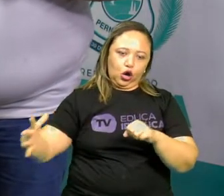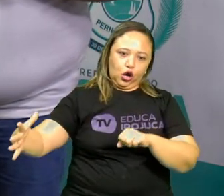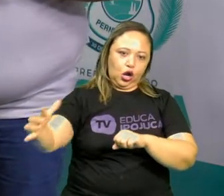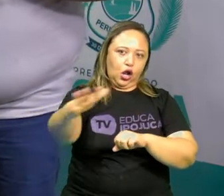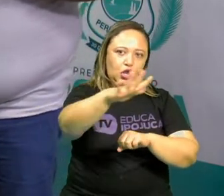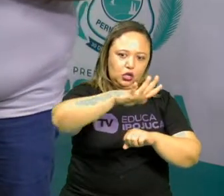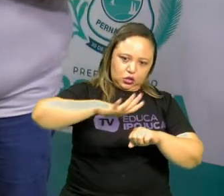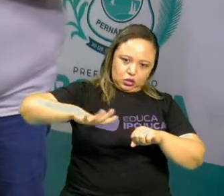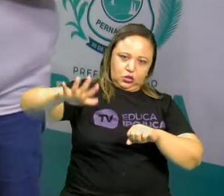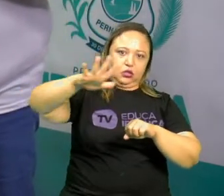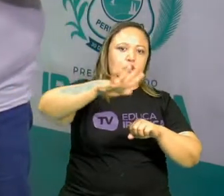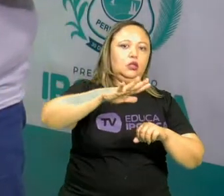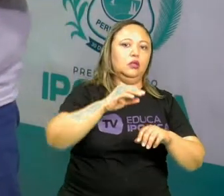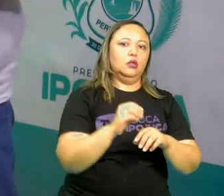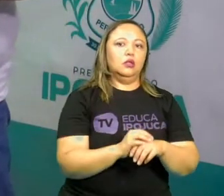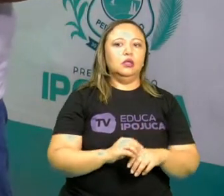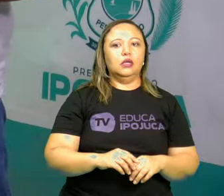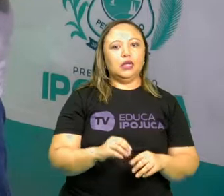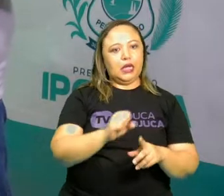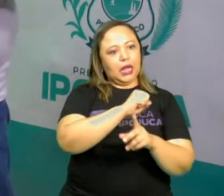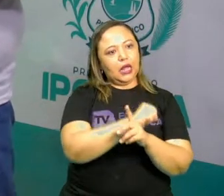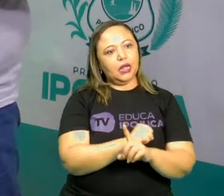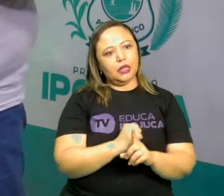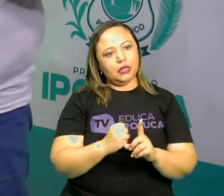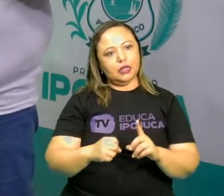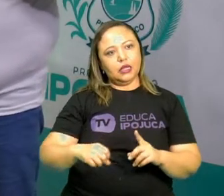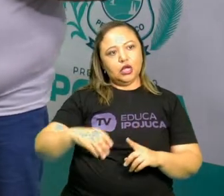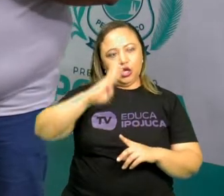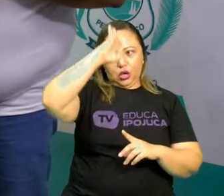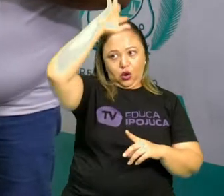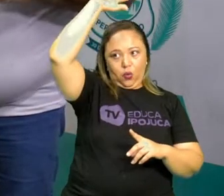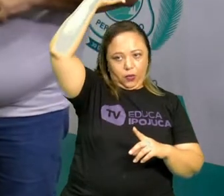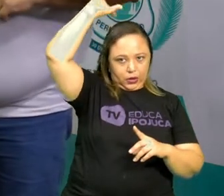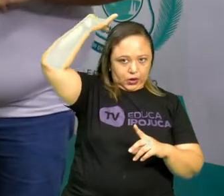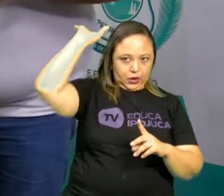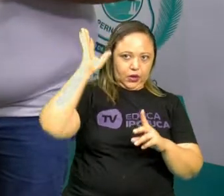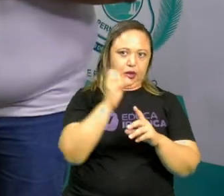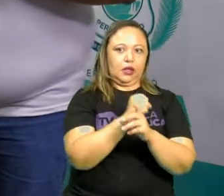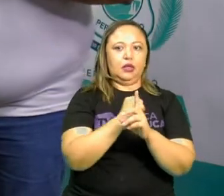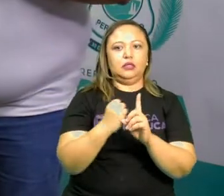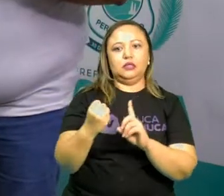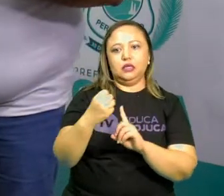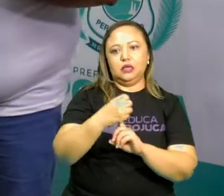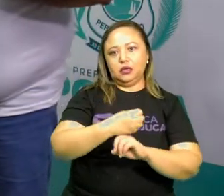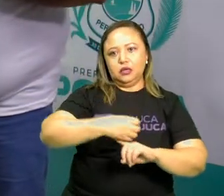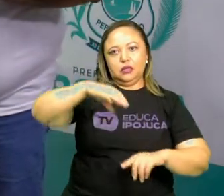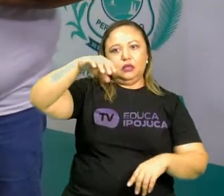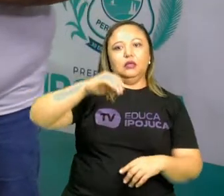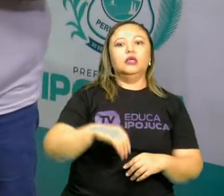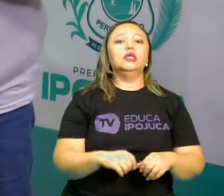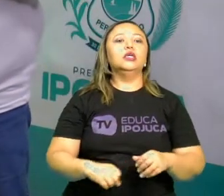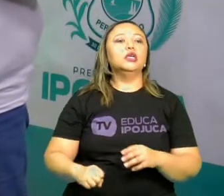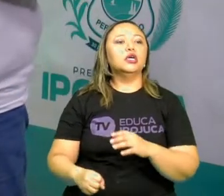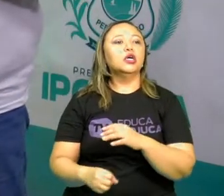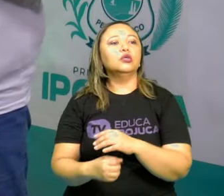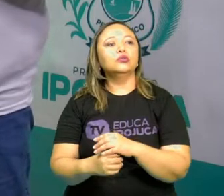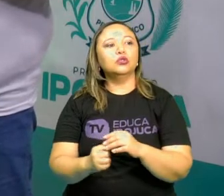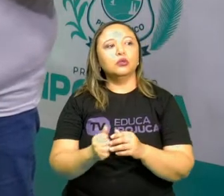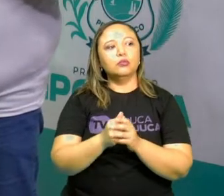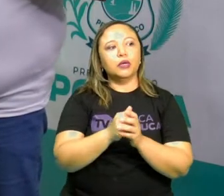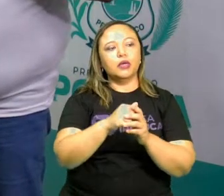imperialista, as civilizações romana e grega, o renascimento, a